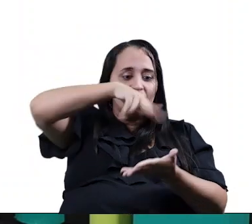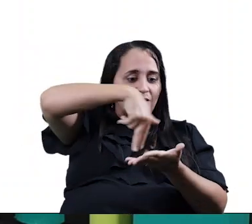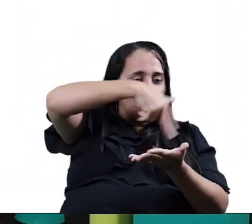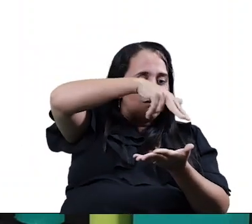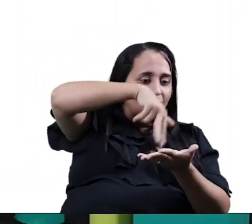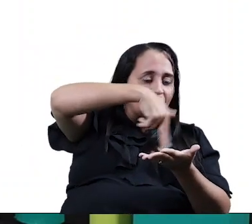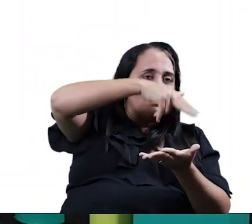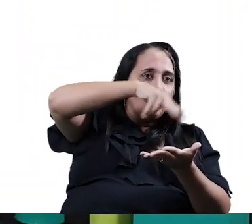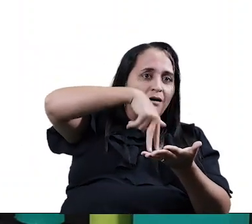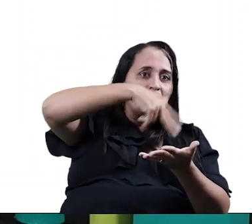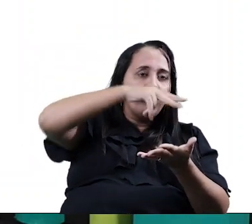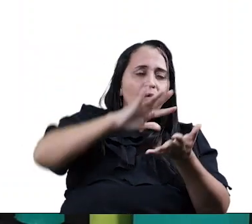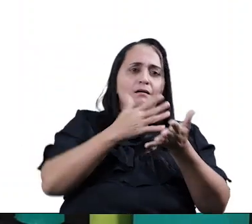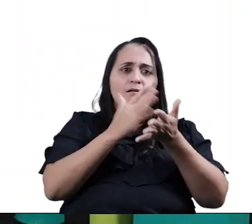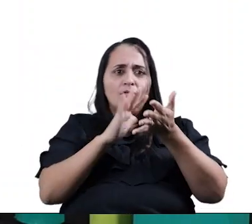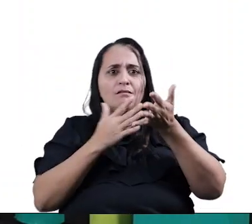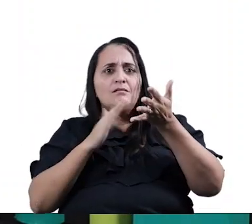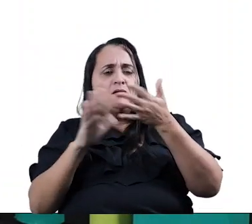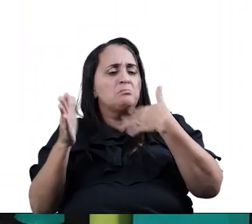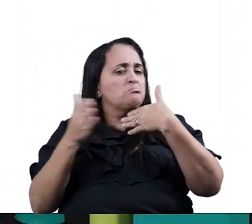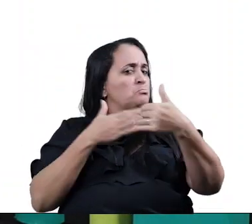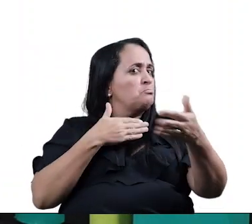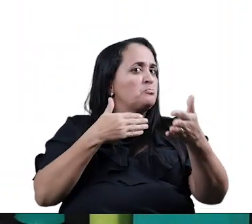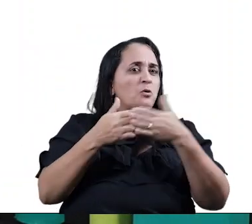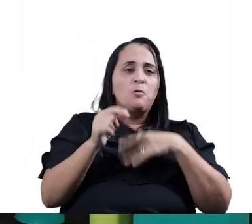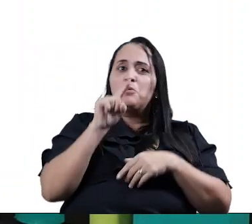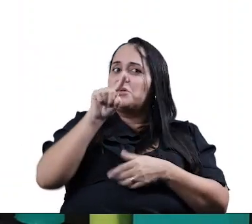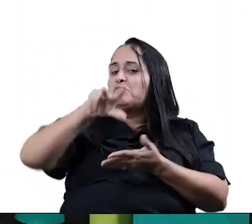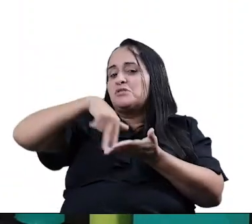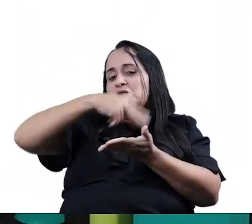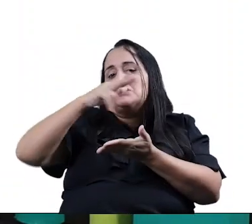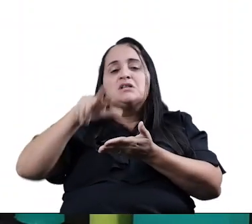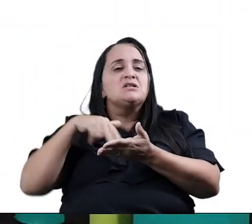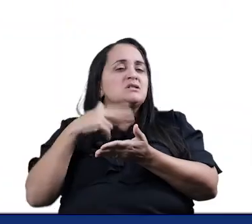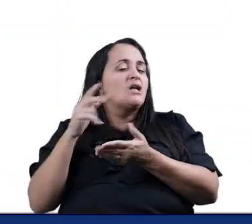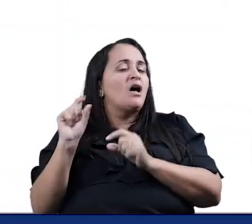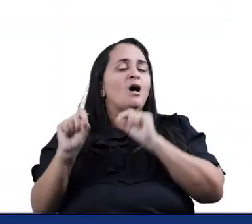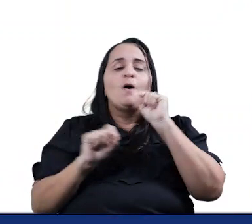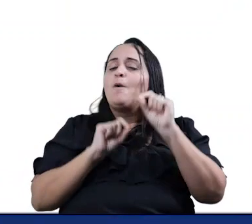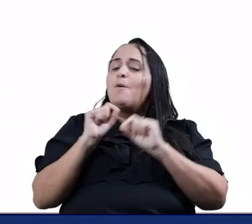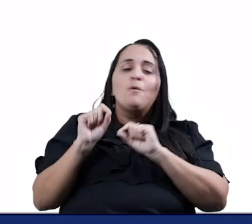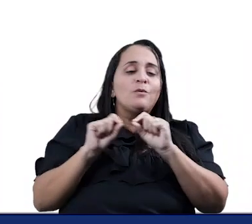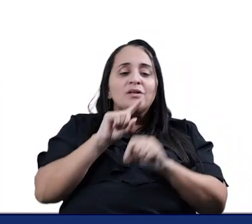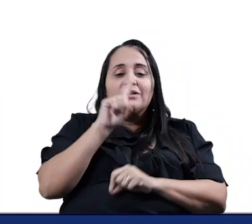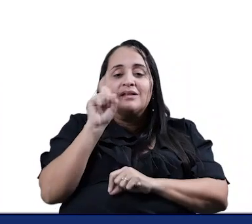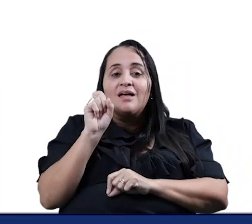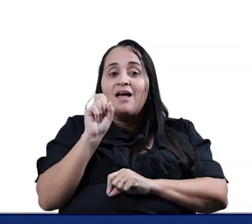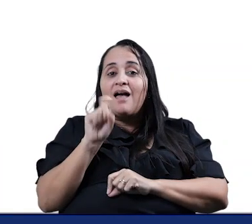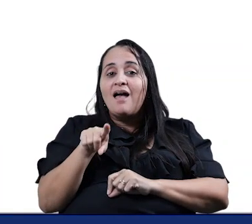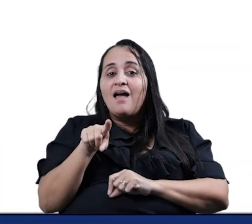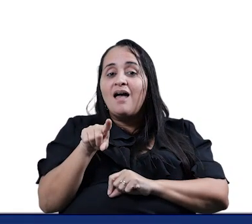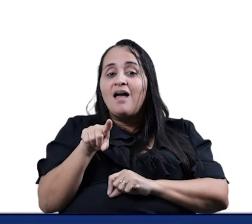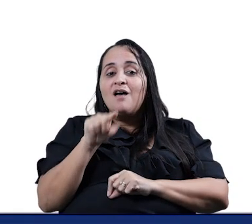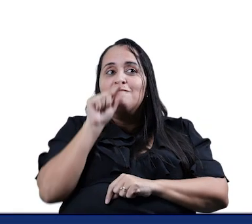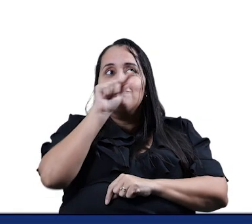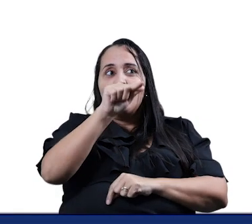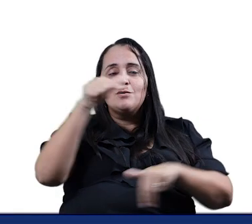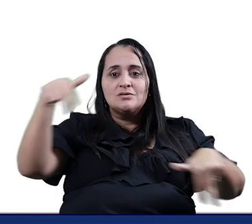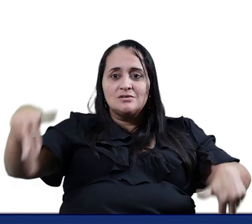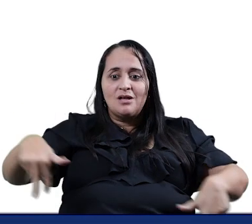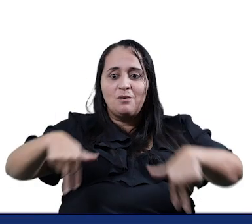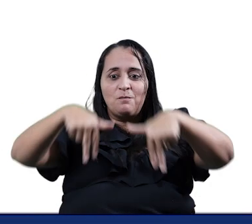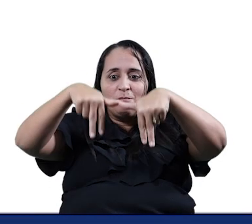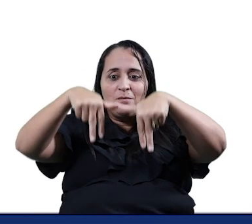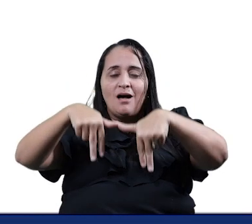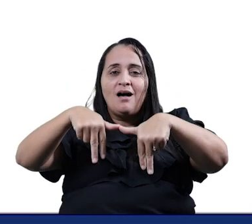dança Dança rumba, dança samba Dança o que você dançar Ó o que será, gente? Só você é o seu par